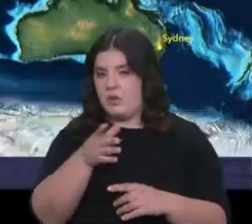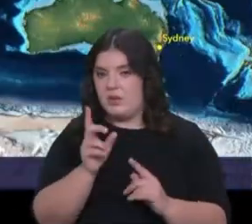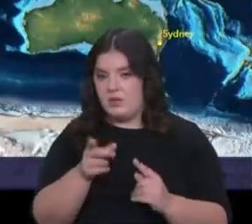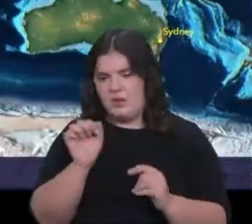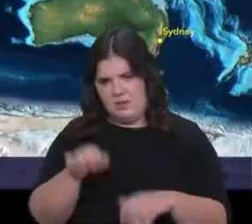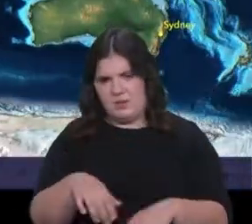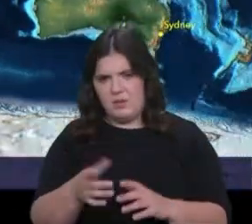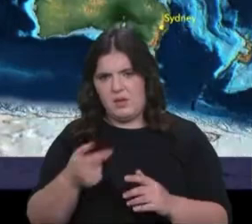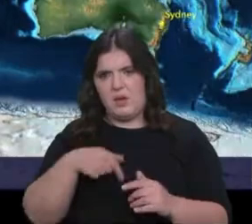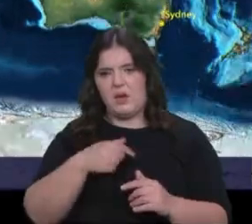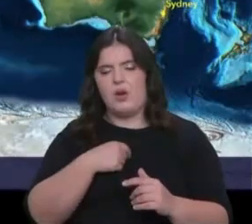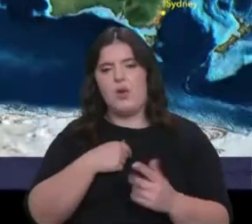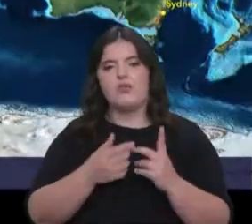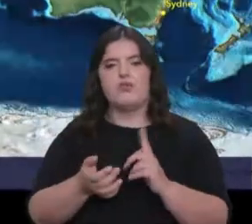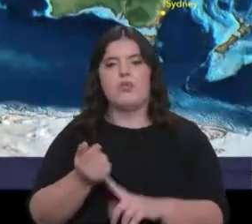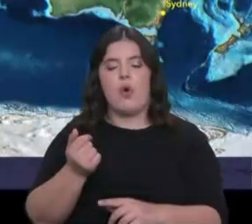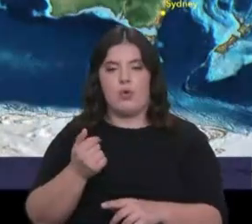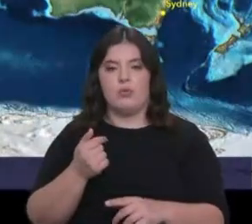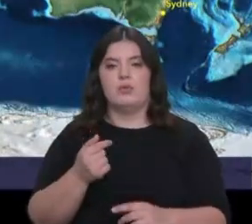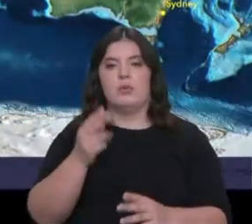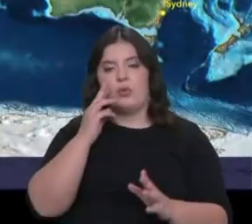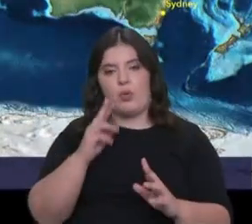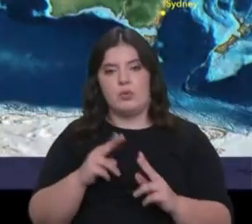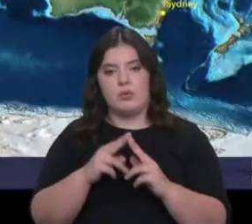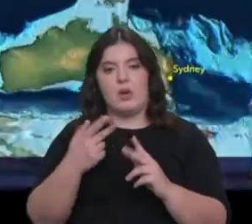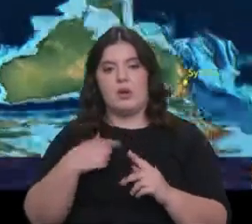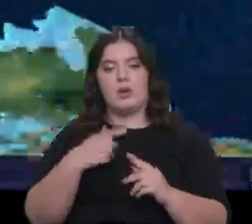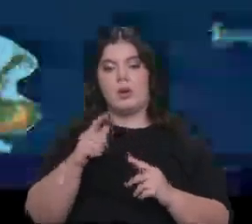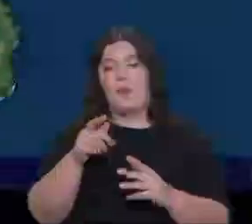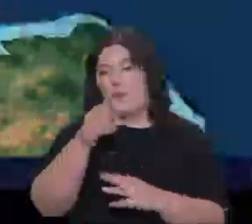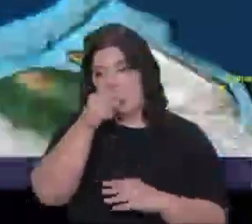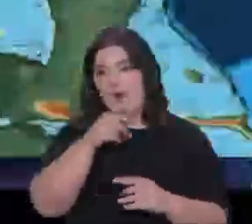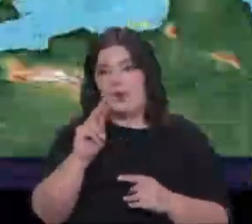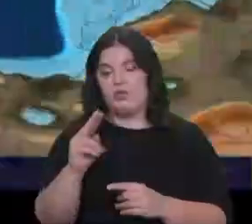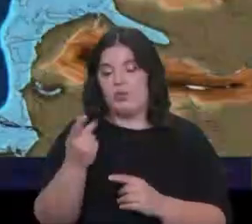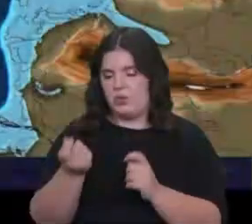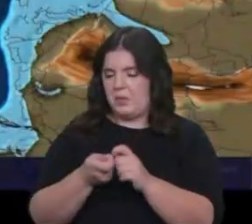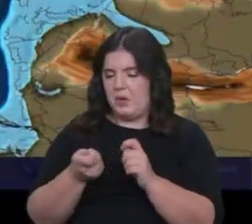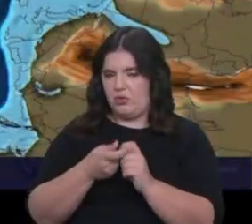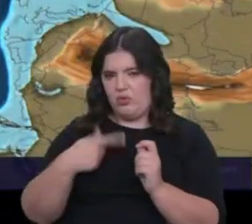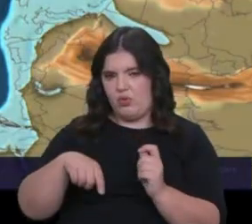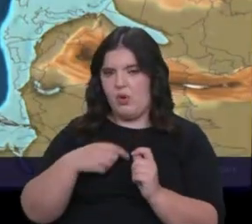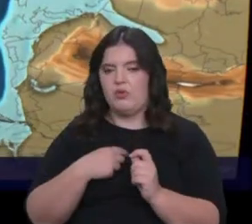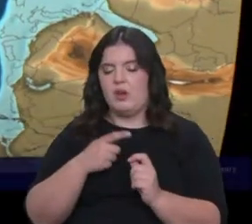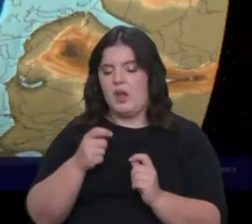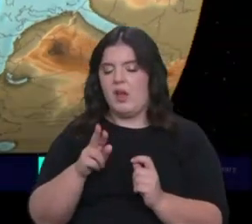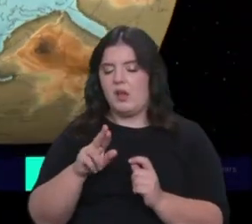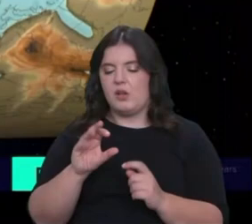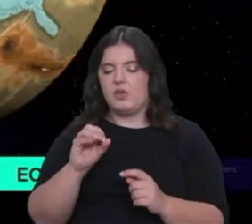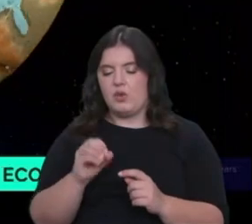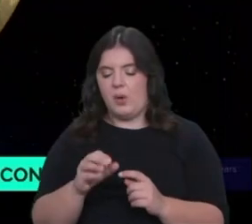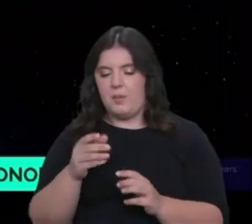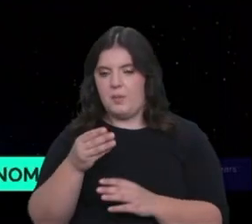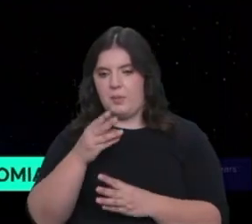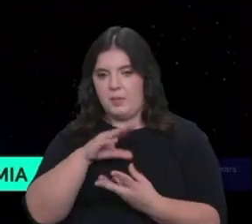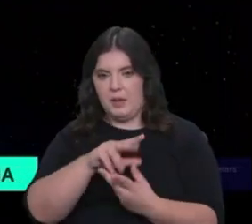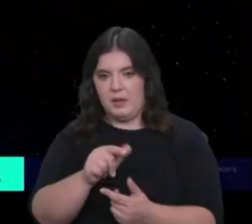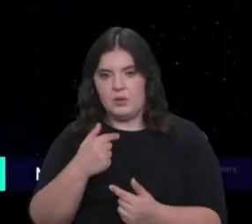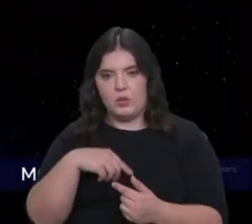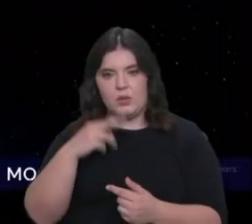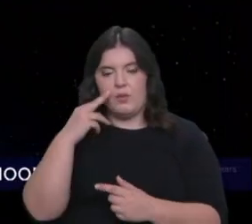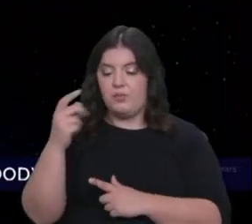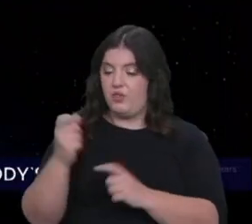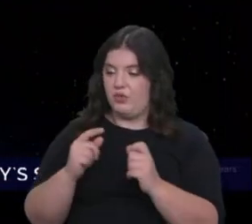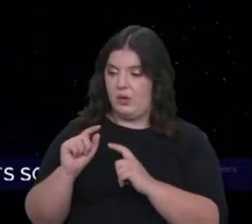sim, nós conseguimos encontrar pelo menos dois exoplanetas aqui próximos de nós, em que, quando olhamos para a constituição das